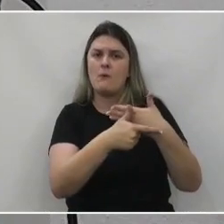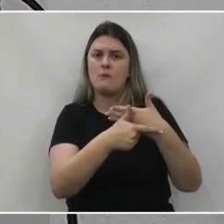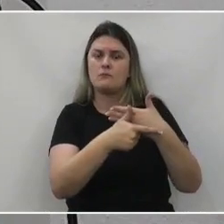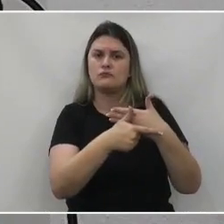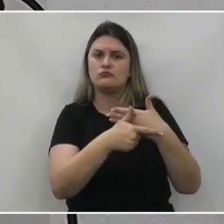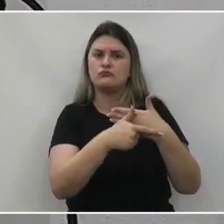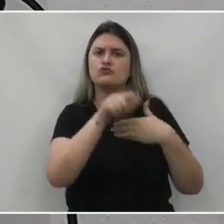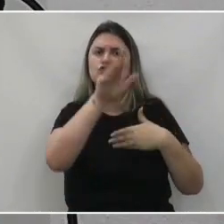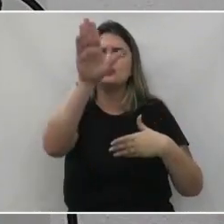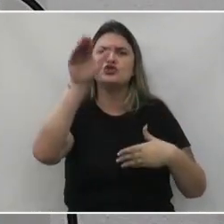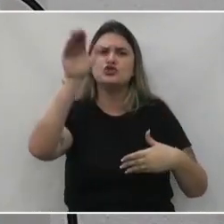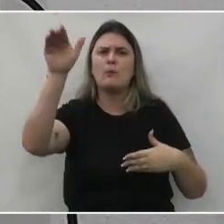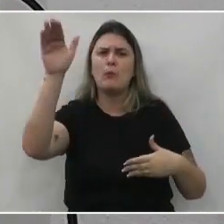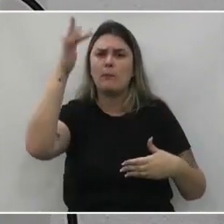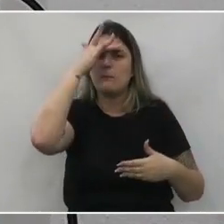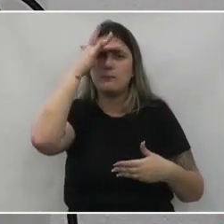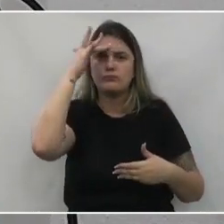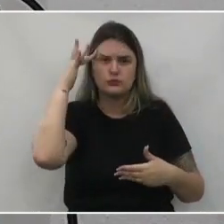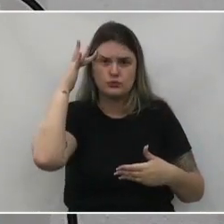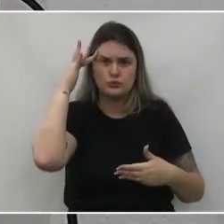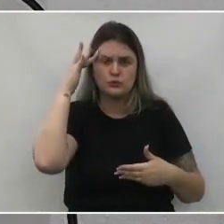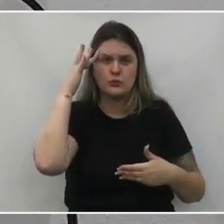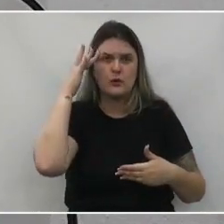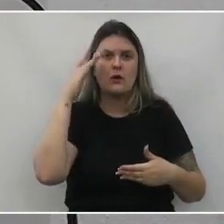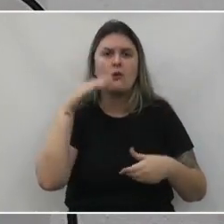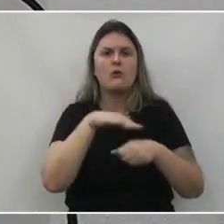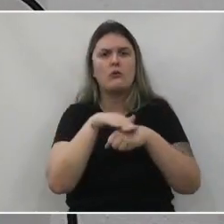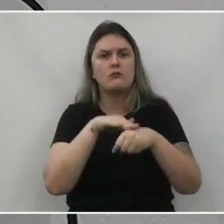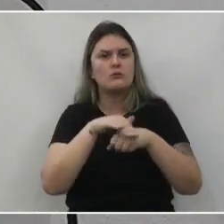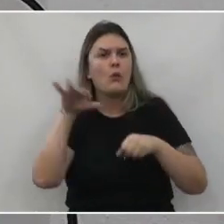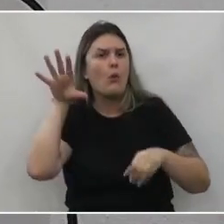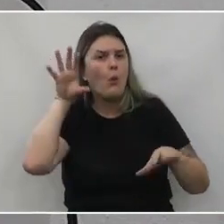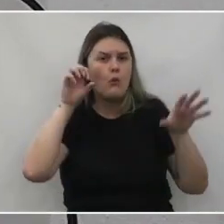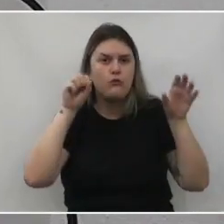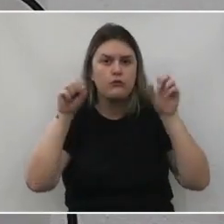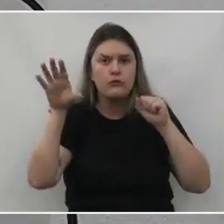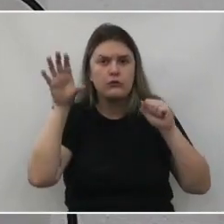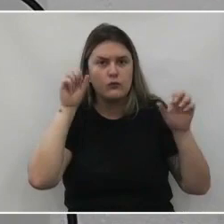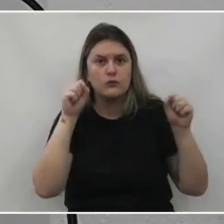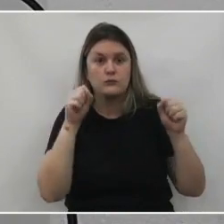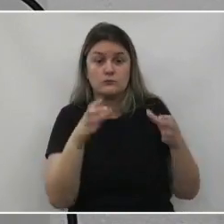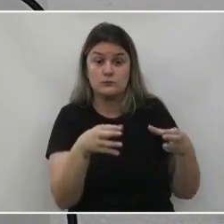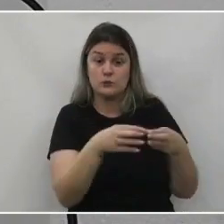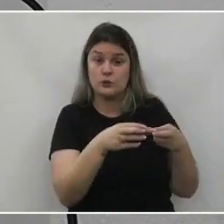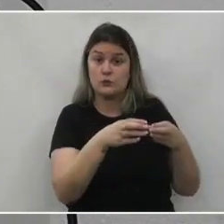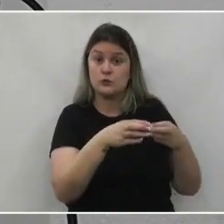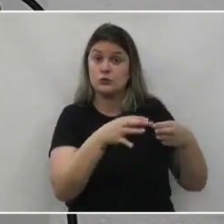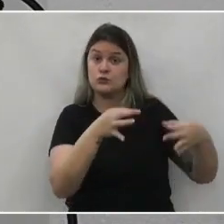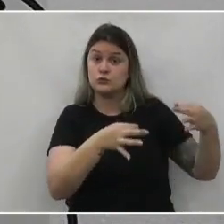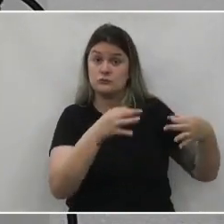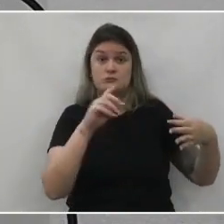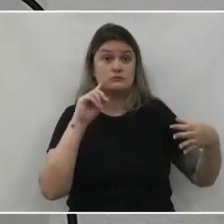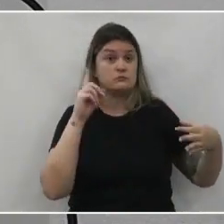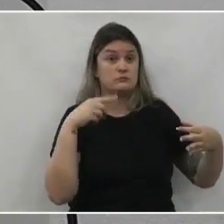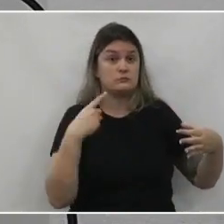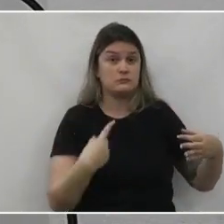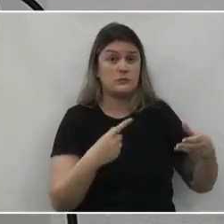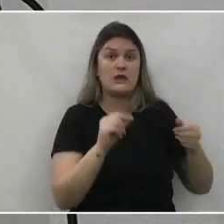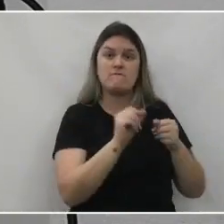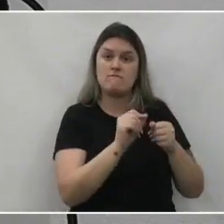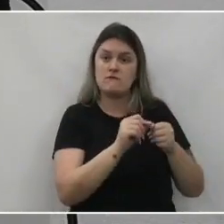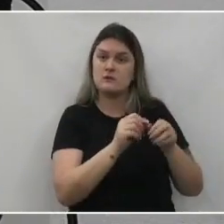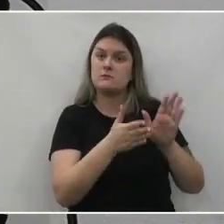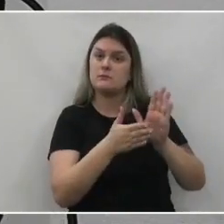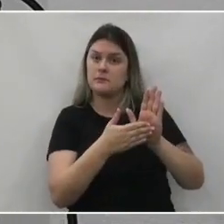chamou os nomes envolvidos, ouviu a todos, com o seu grupo jurídico, exarou um